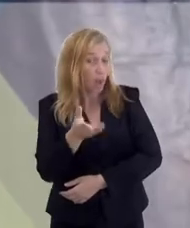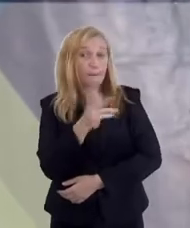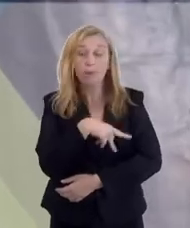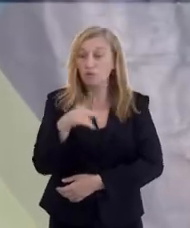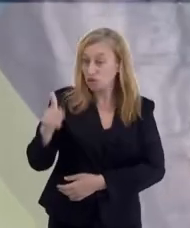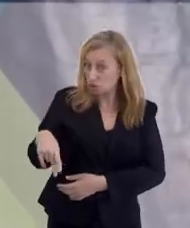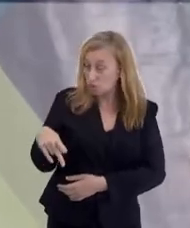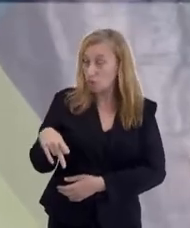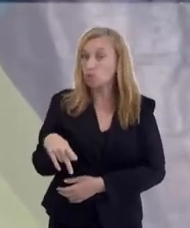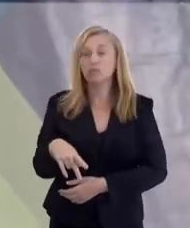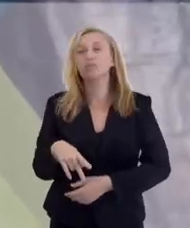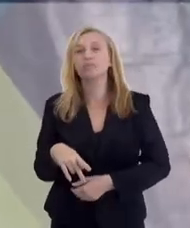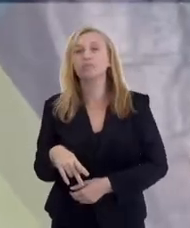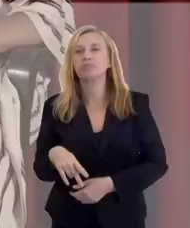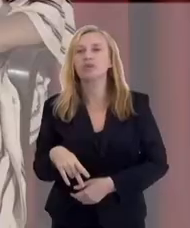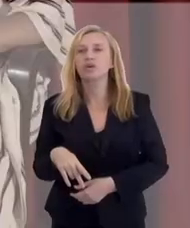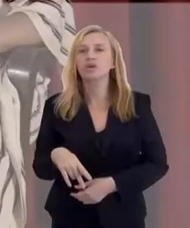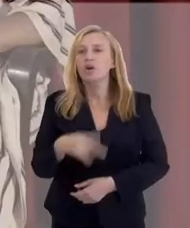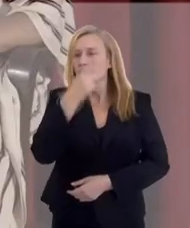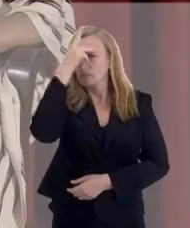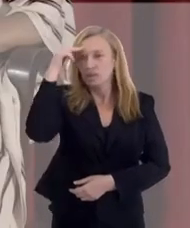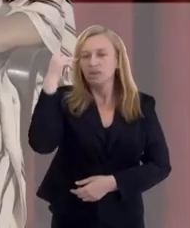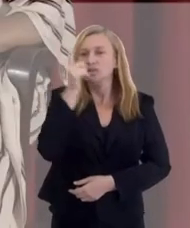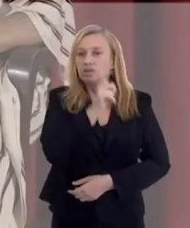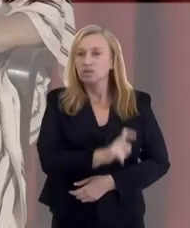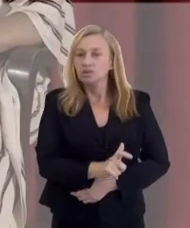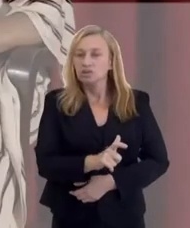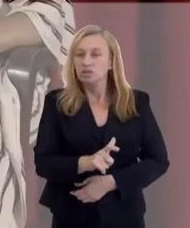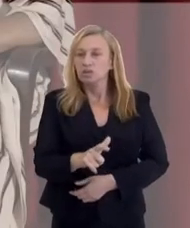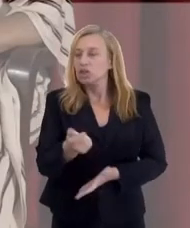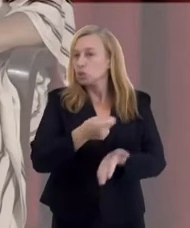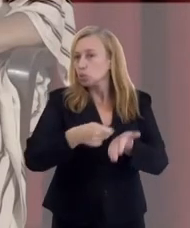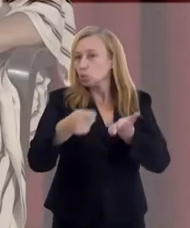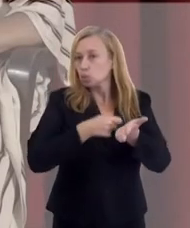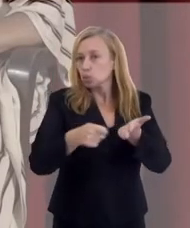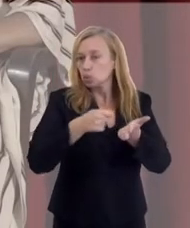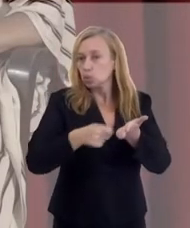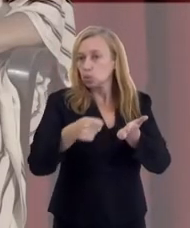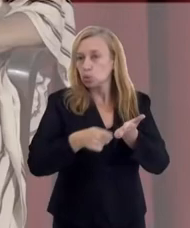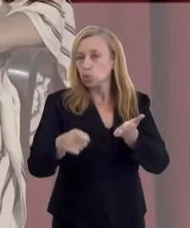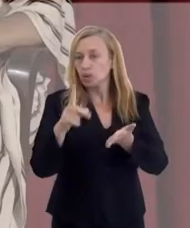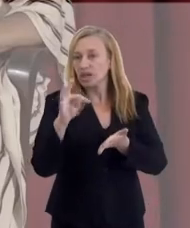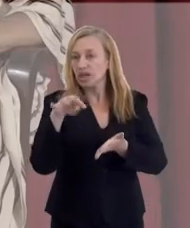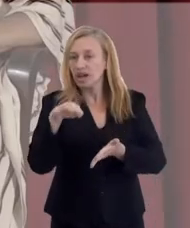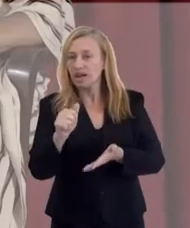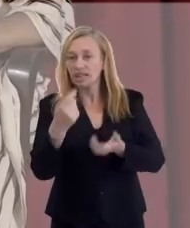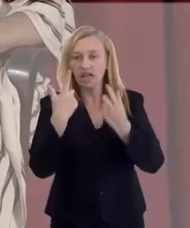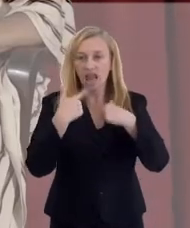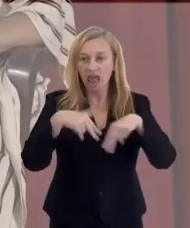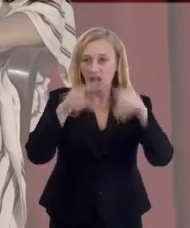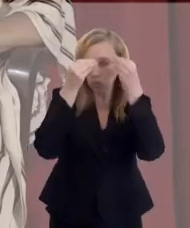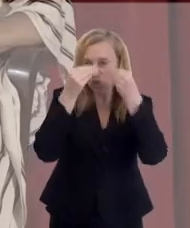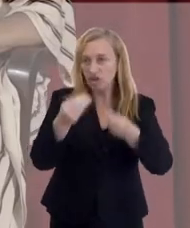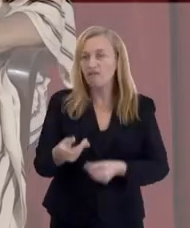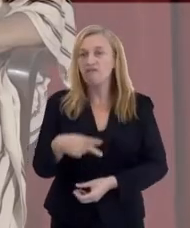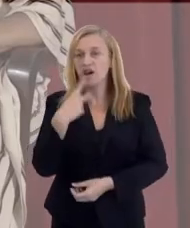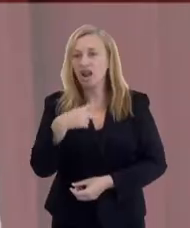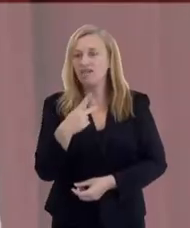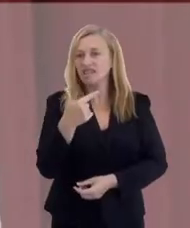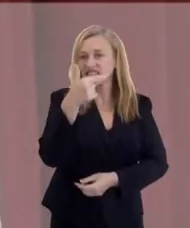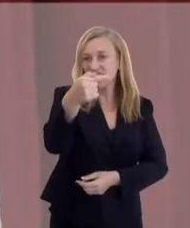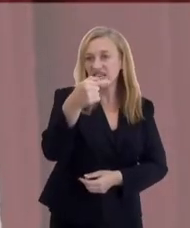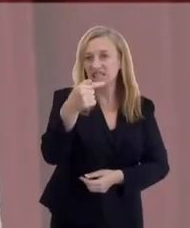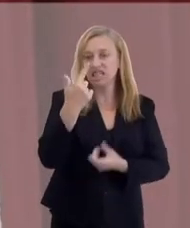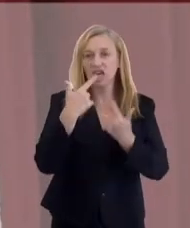a professora da Sorbonne, uma pessoa que tinha livros escritos sobre gramática, um linguista, falava sete